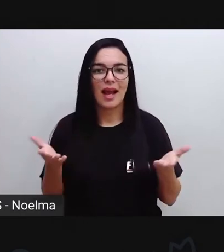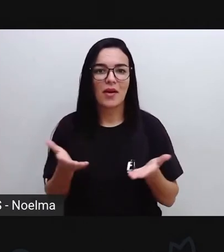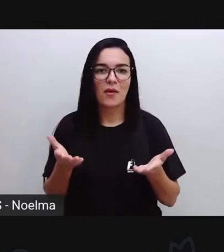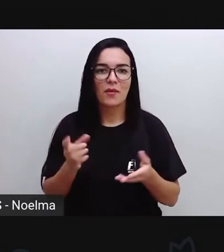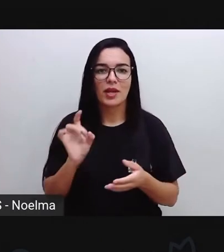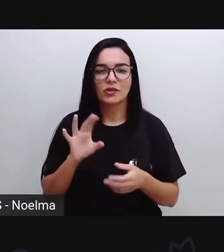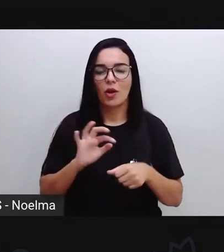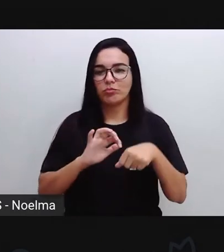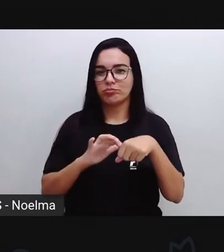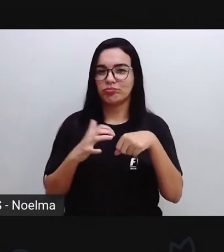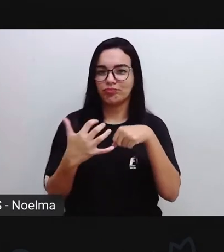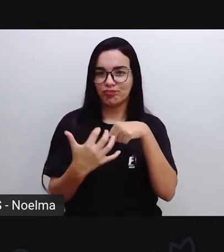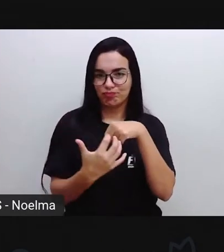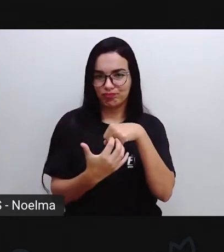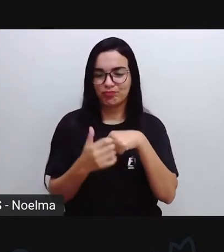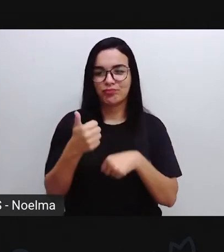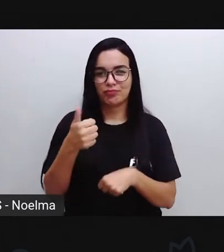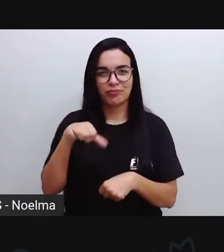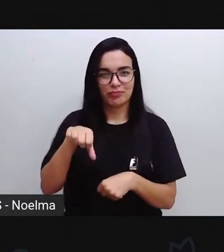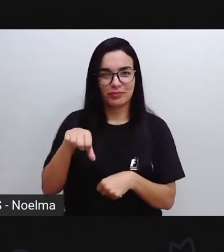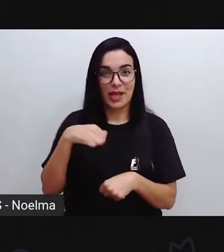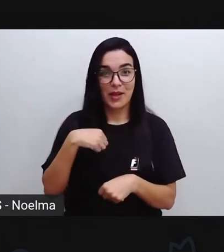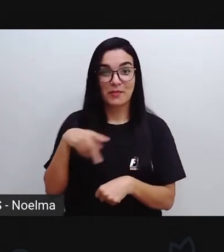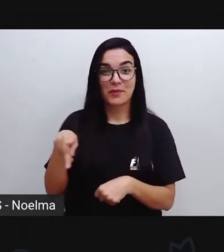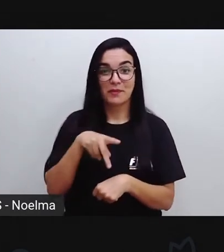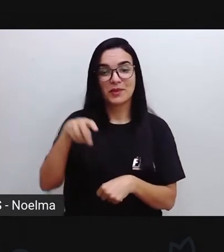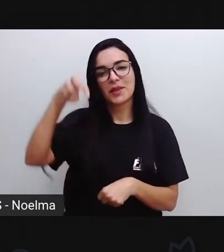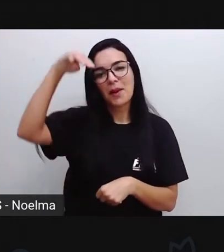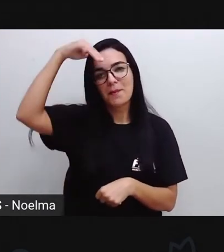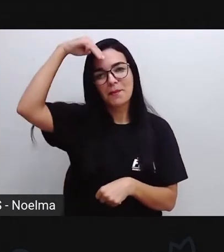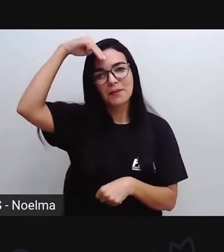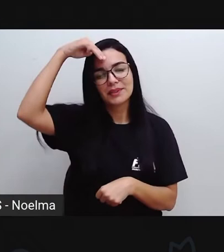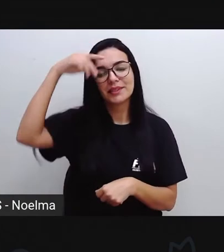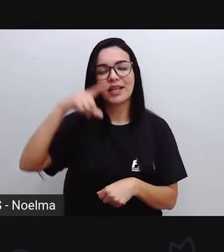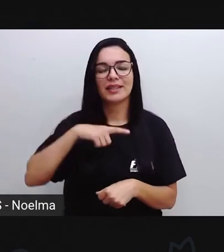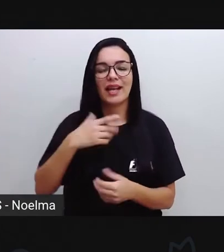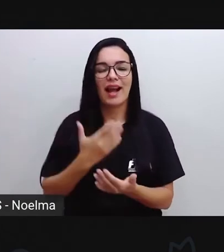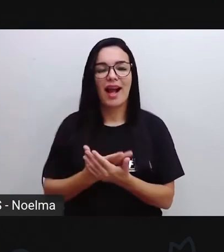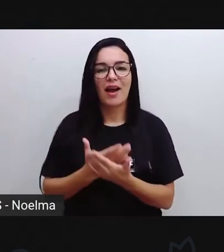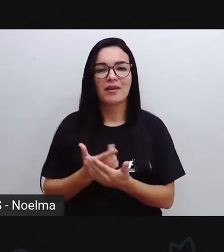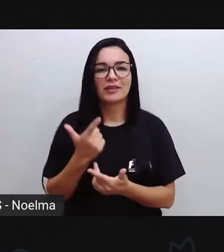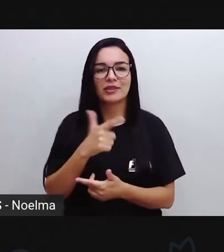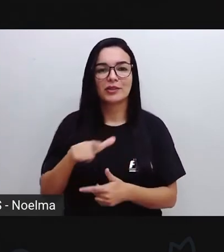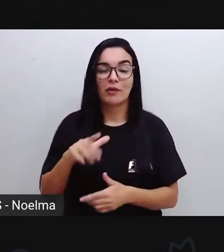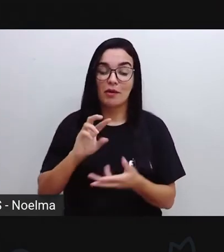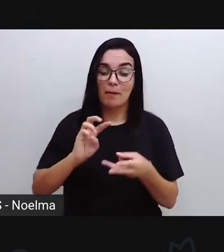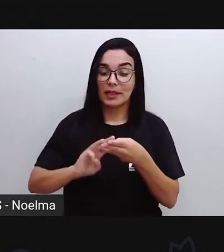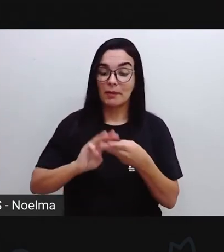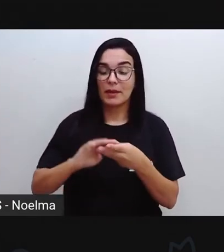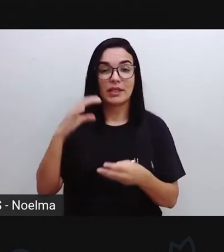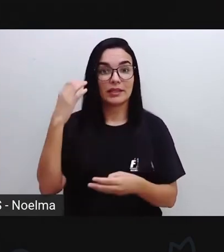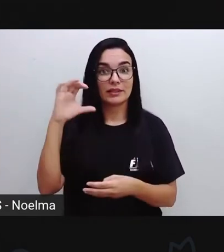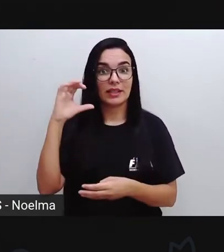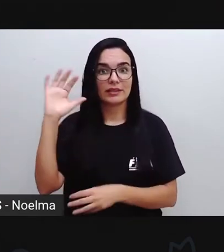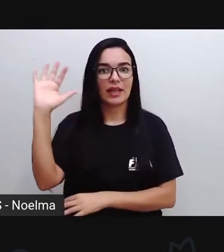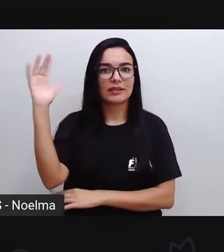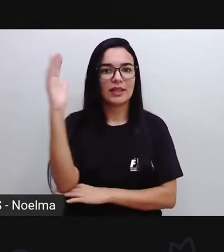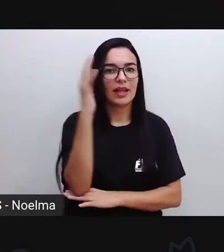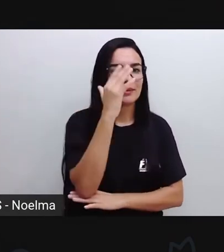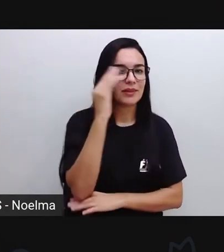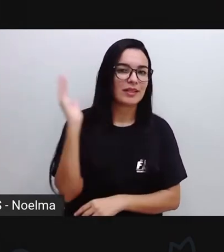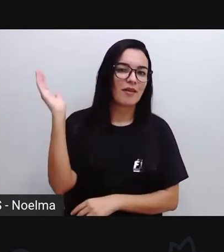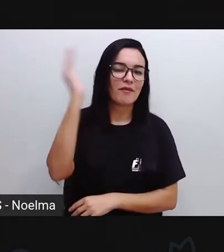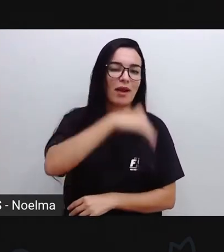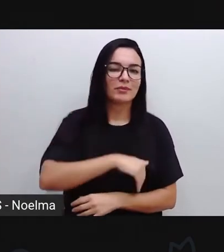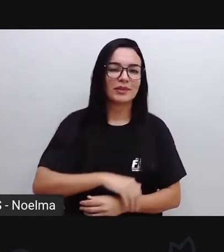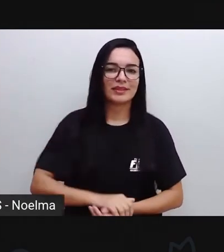Covid-19, certo? Eu sou a professora Mith e hoje nós teremos aí mais uma aula de matemática extensa da natureza. Vamos